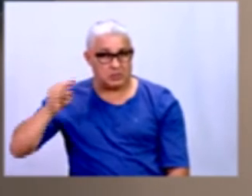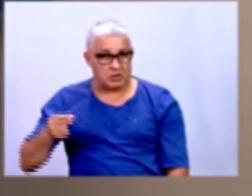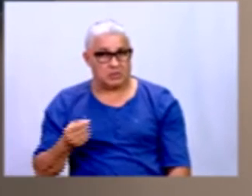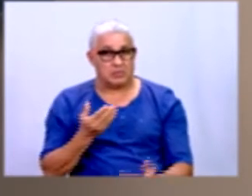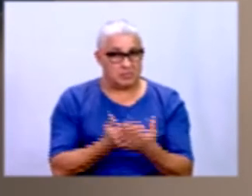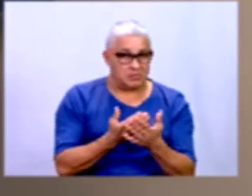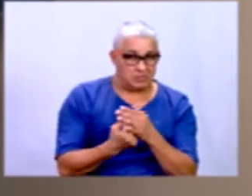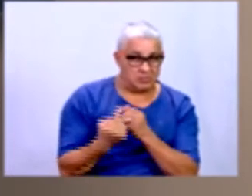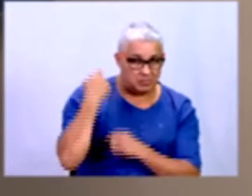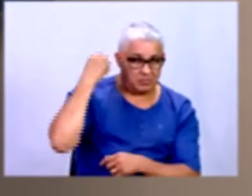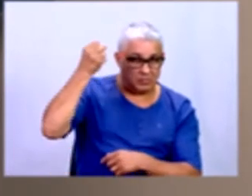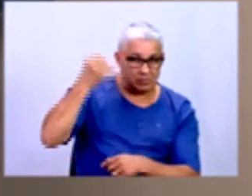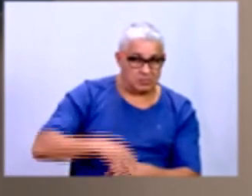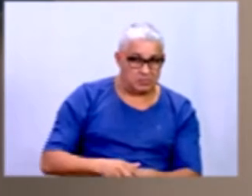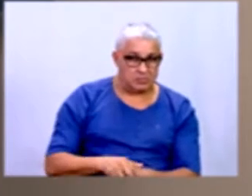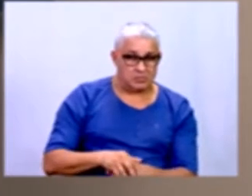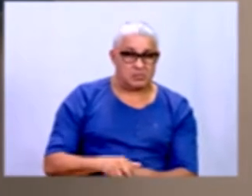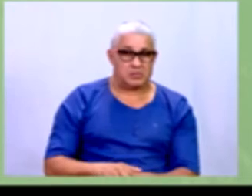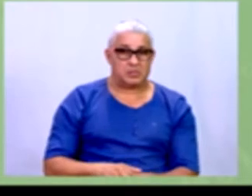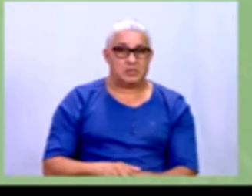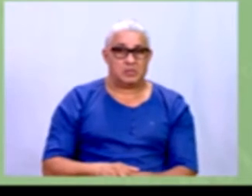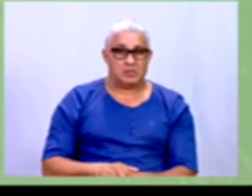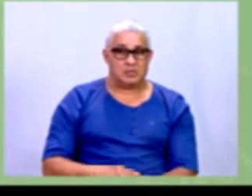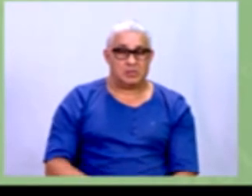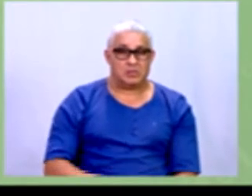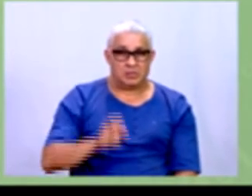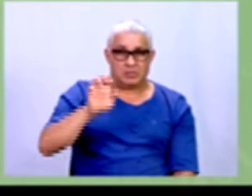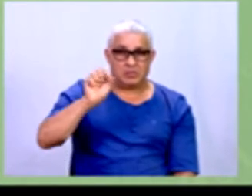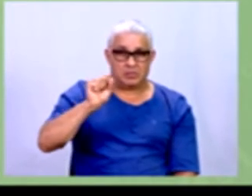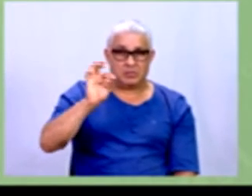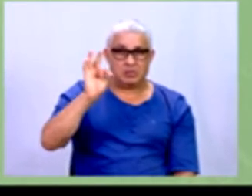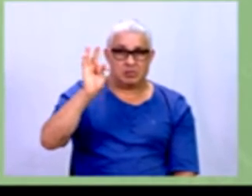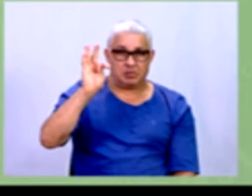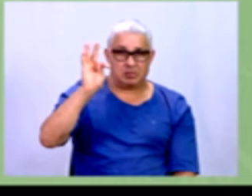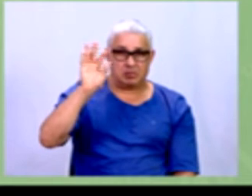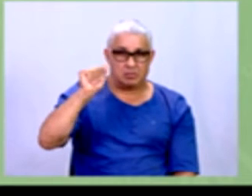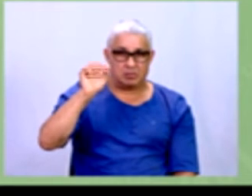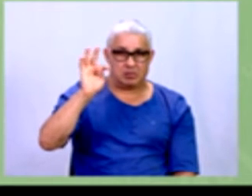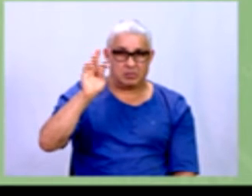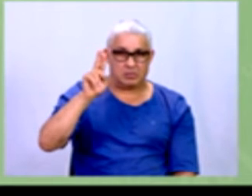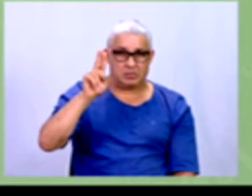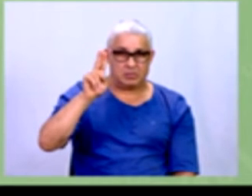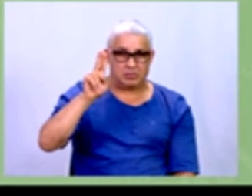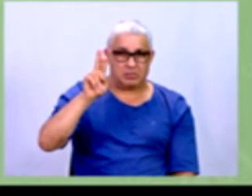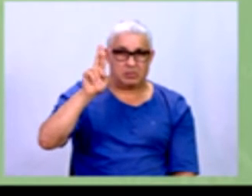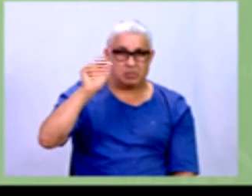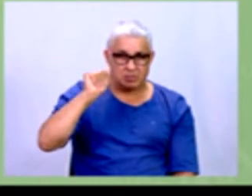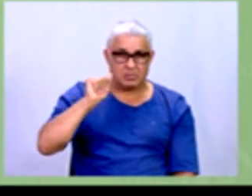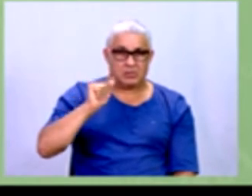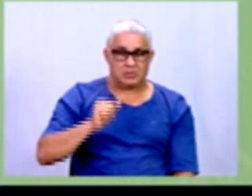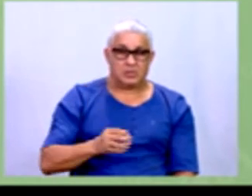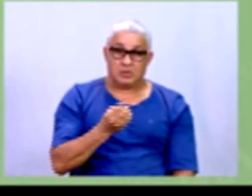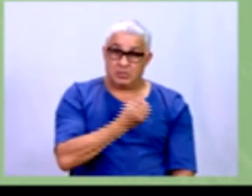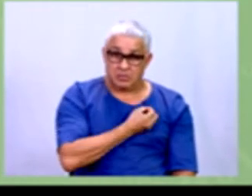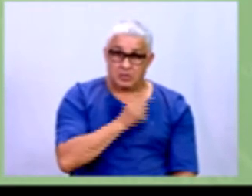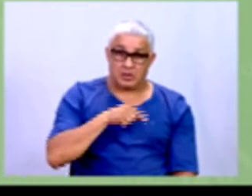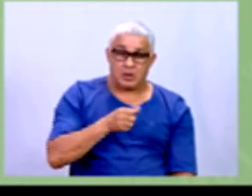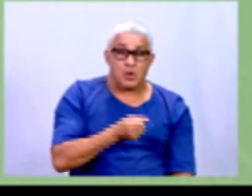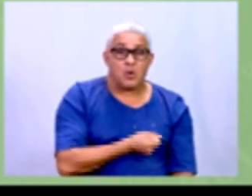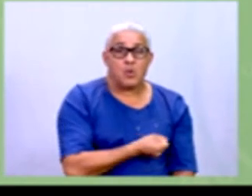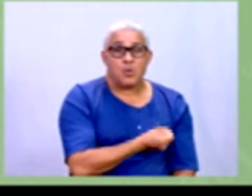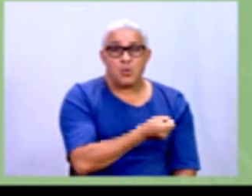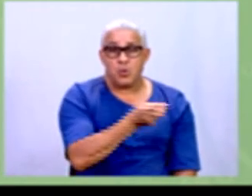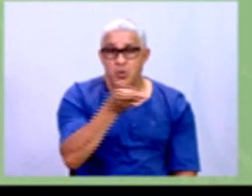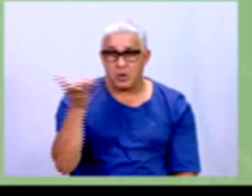estatura, gente tá falando de números. Se são números, são quantitativos, né? Se eles não são